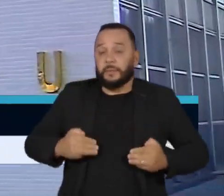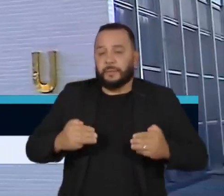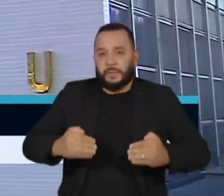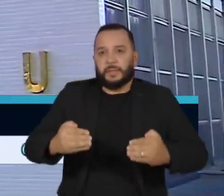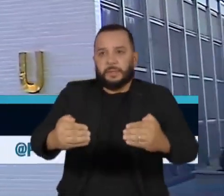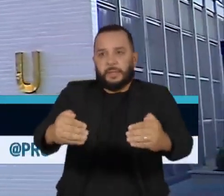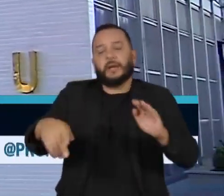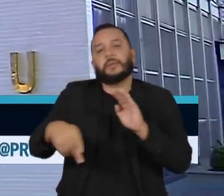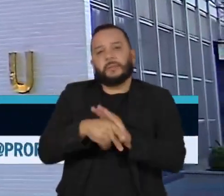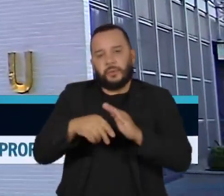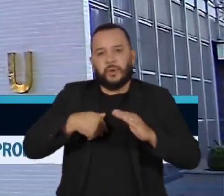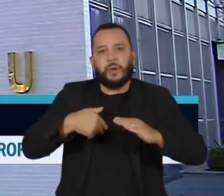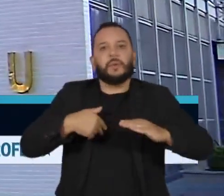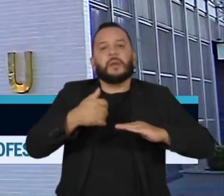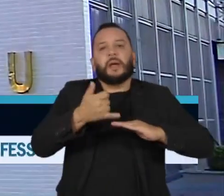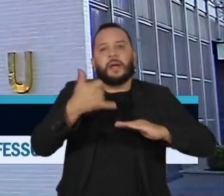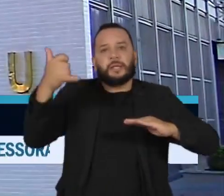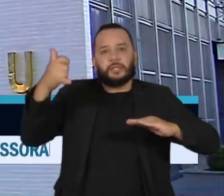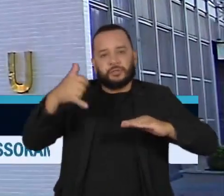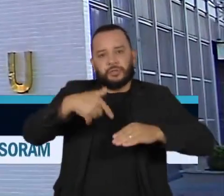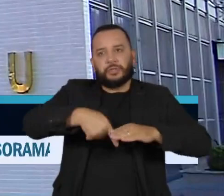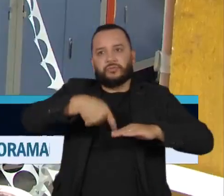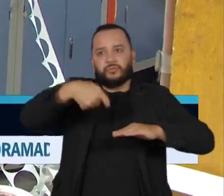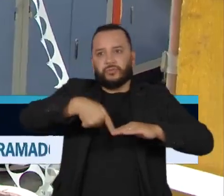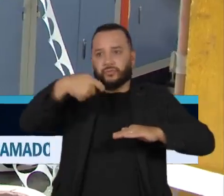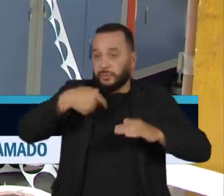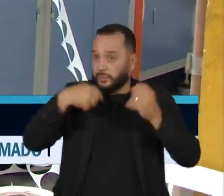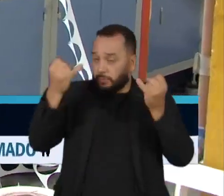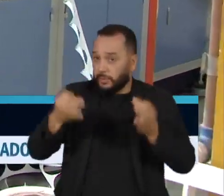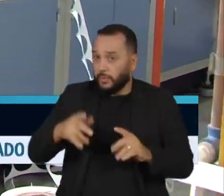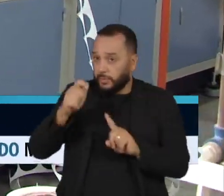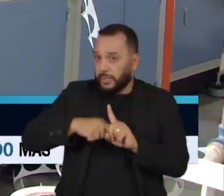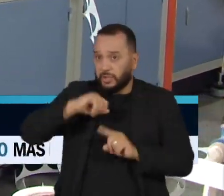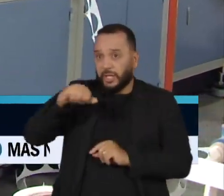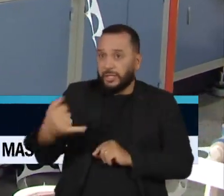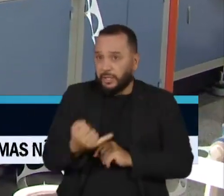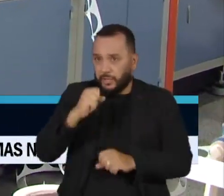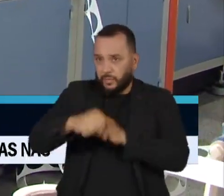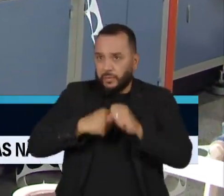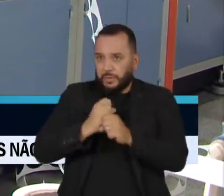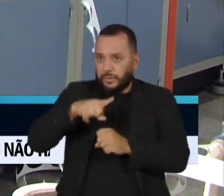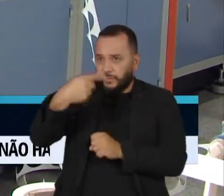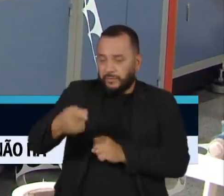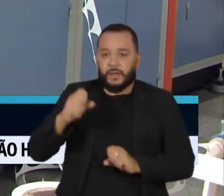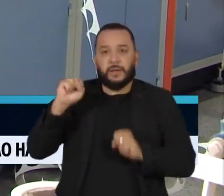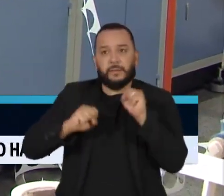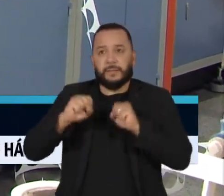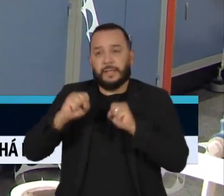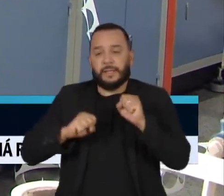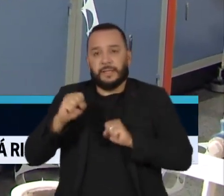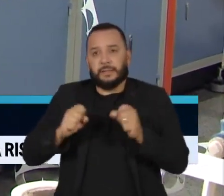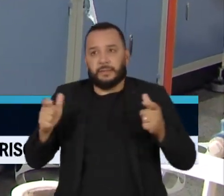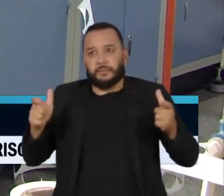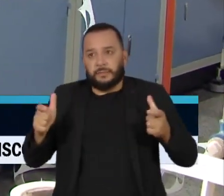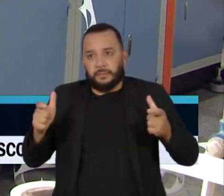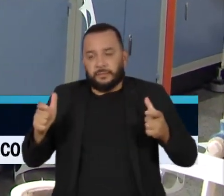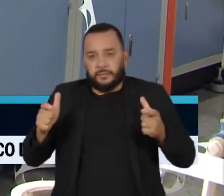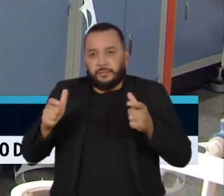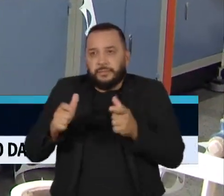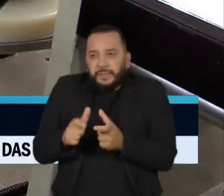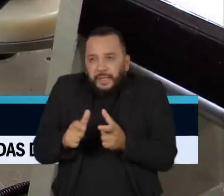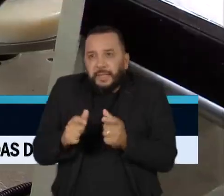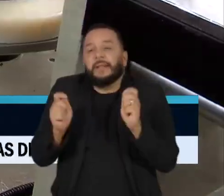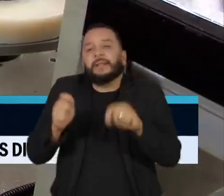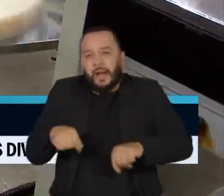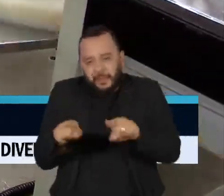portaria que permitirá, partir de janeiro do próximo ano, que pequenas e médias empresas também possam ingressar nesse